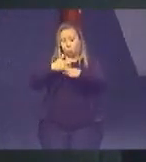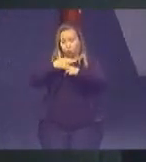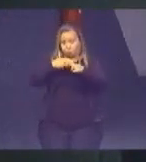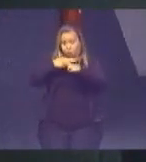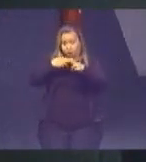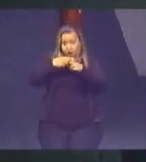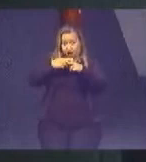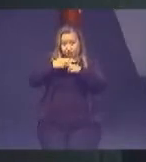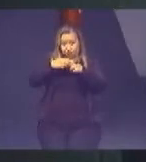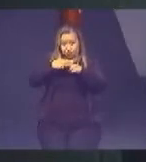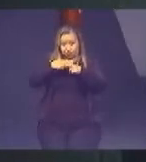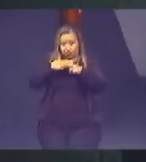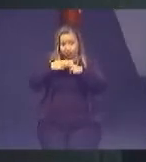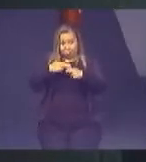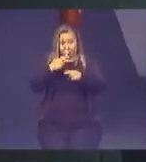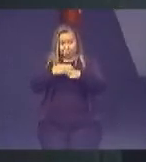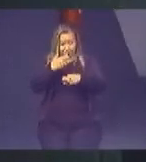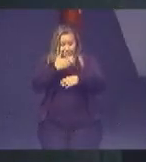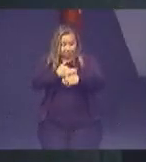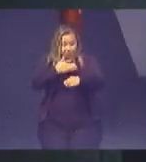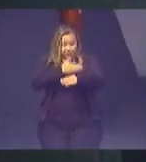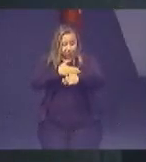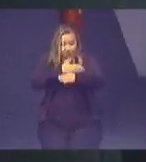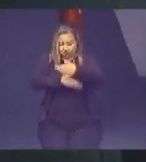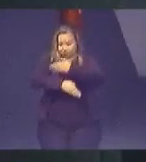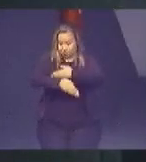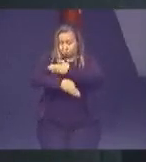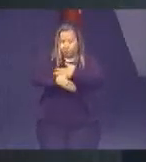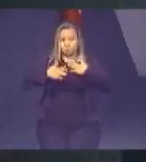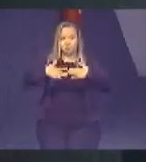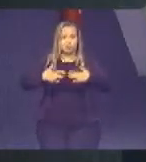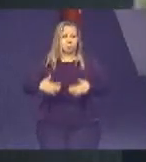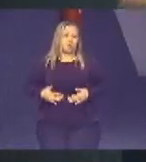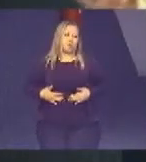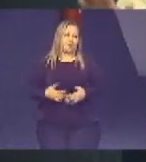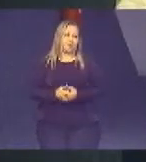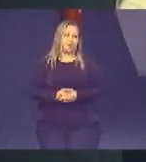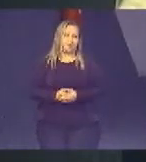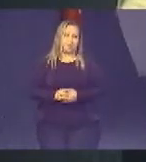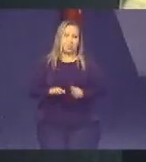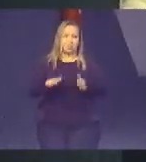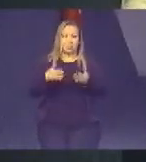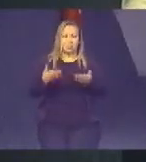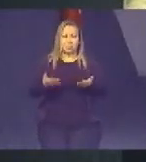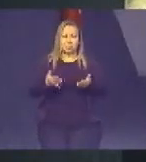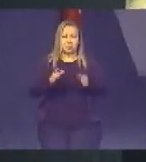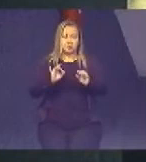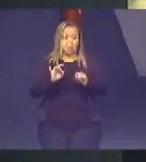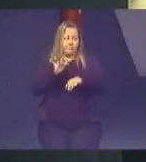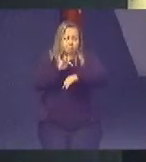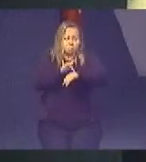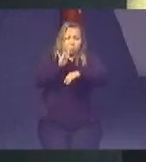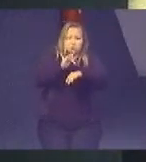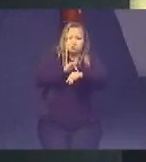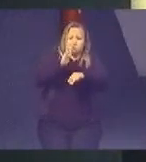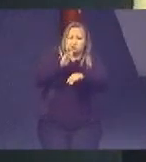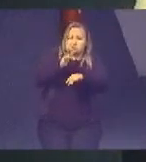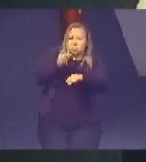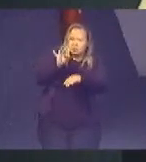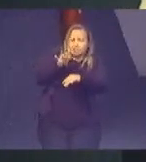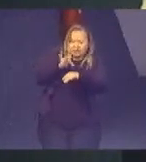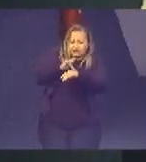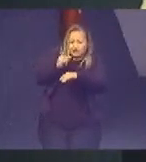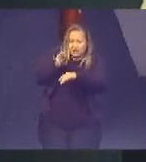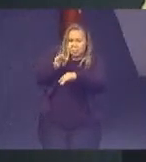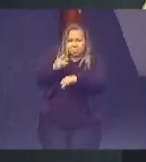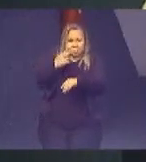batia, bateu por várias vezes no seu corpo. Então, não se podia tocar naquela senhora. E ela, com seus